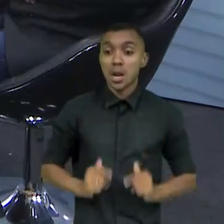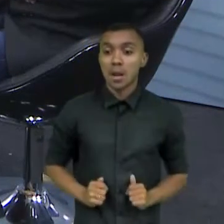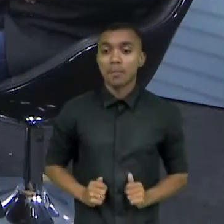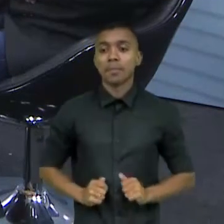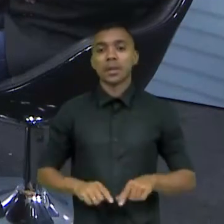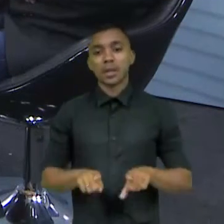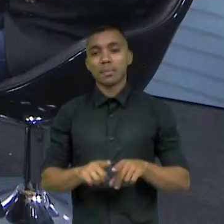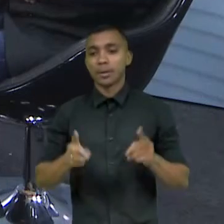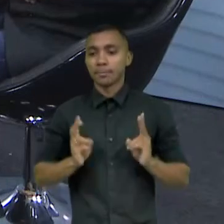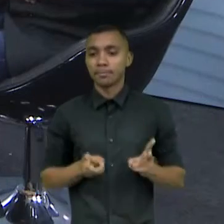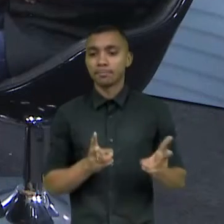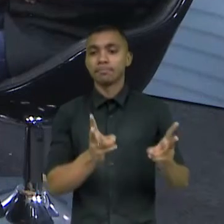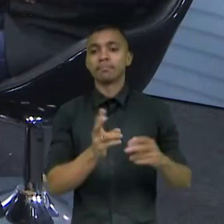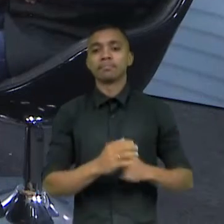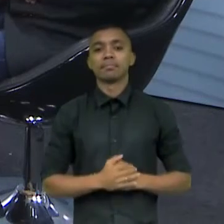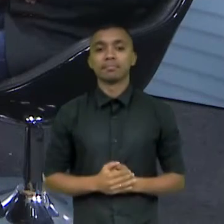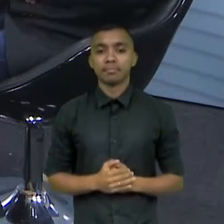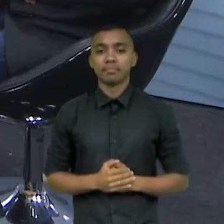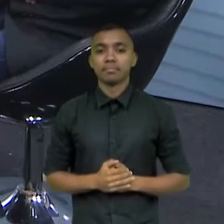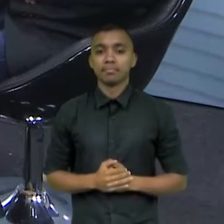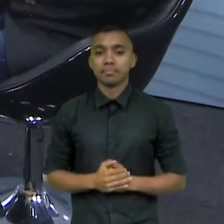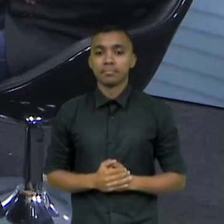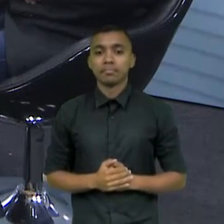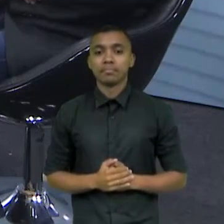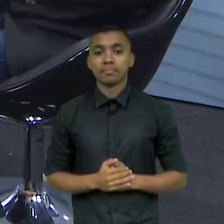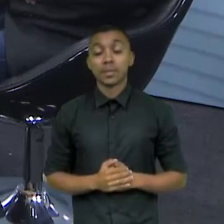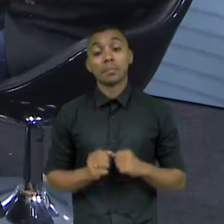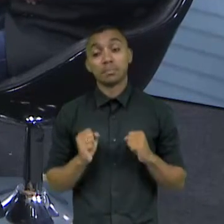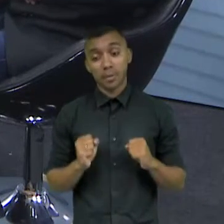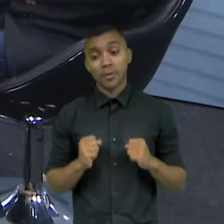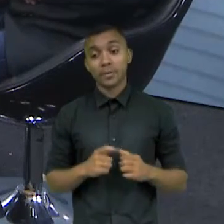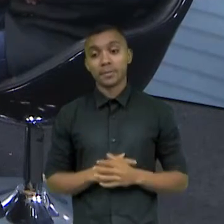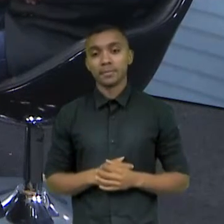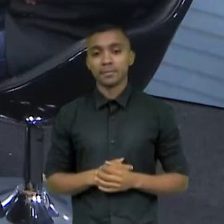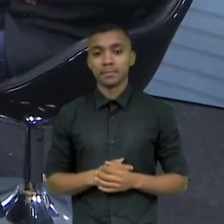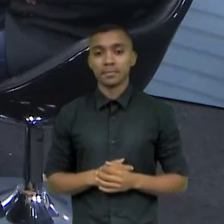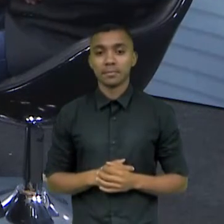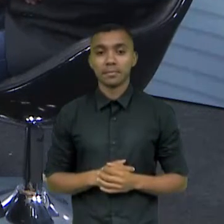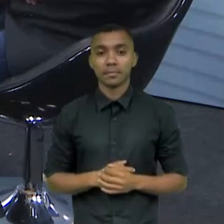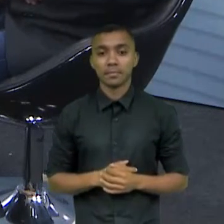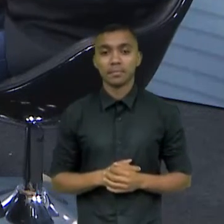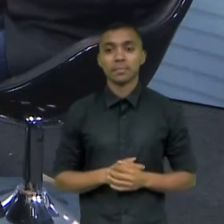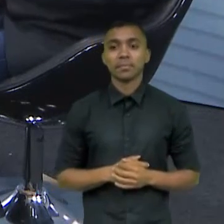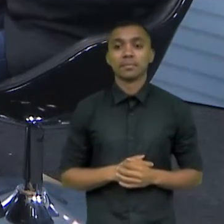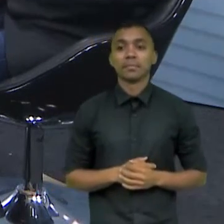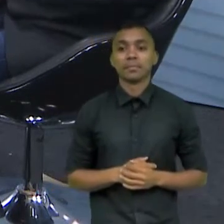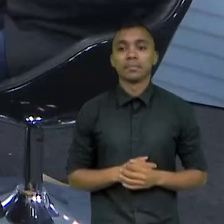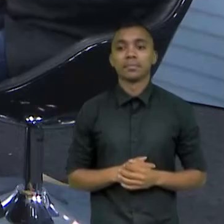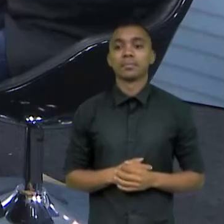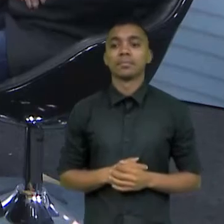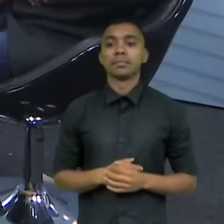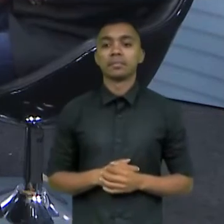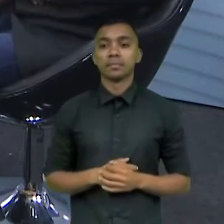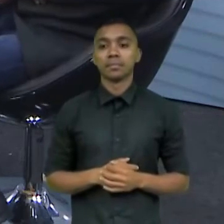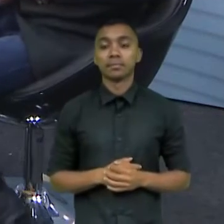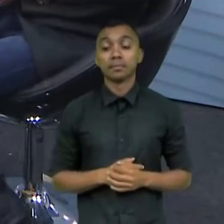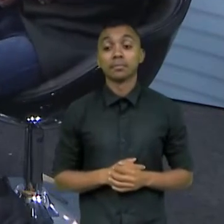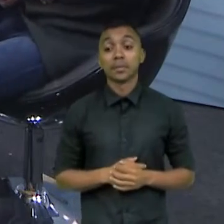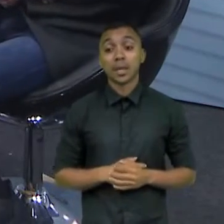contínua. Que é um problema em Fortaleza. Isso pode ser feito. Pode ser feito. E pode ser feito, lembro bem. É um assunto para